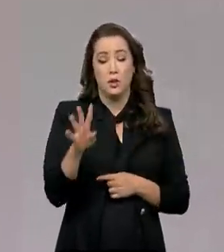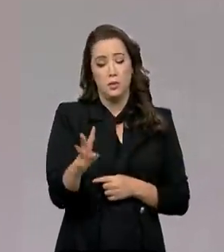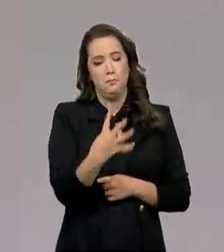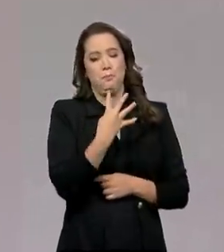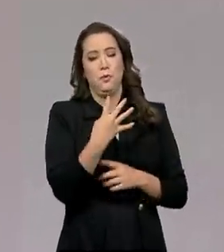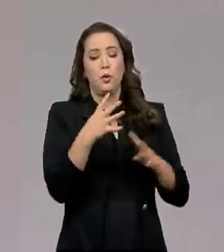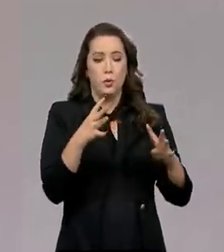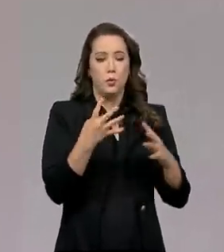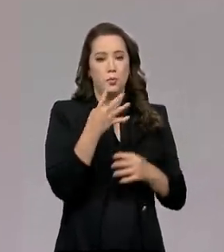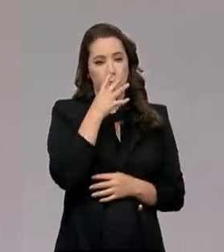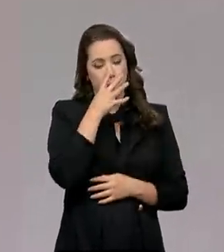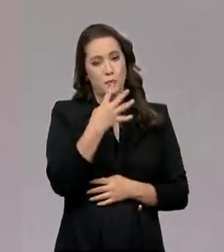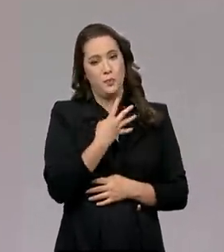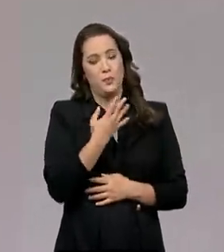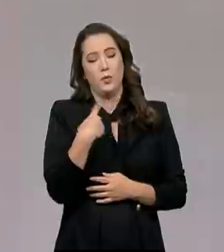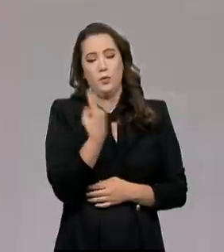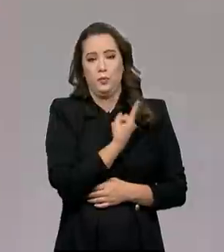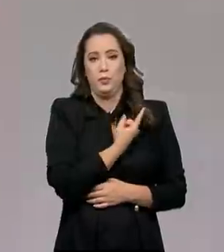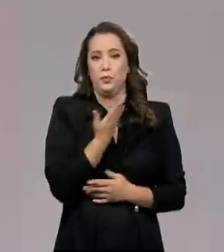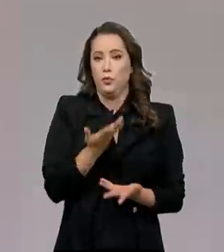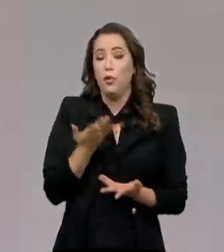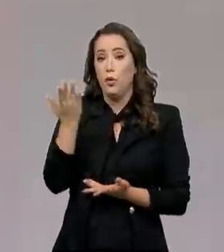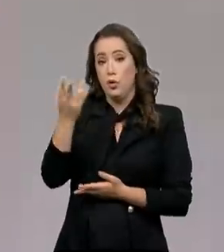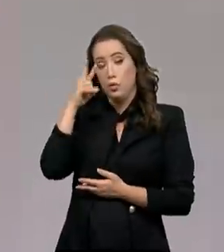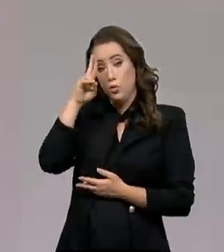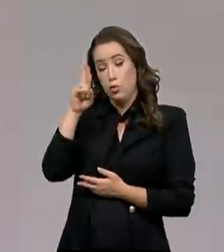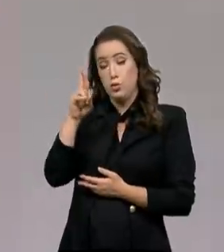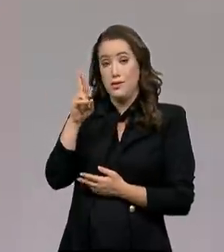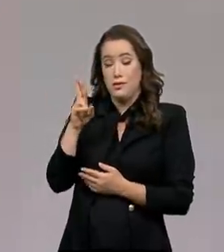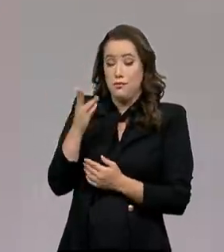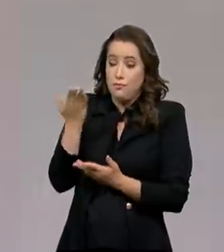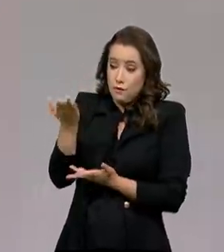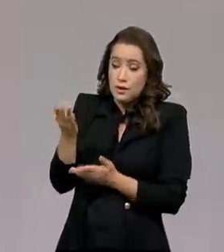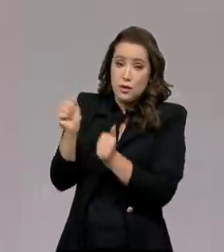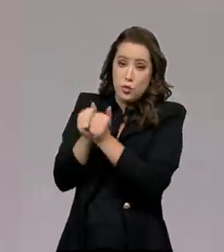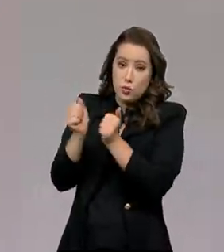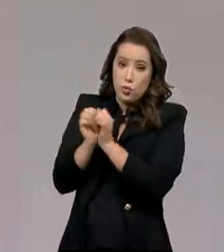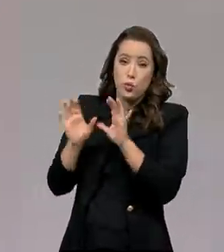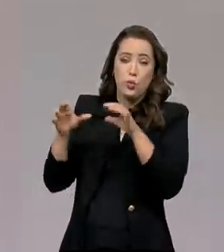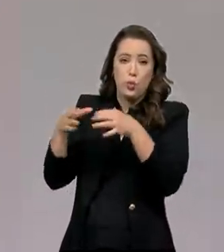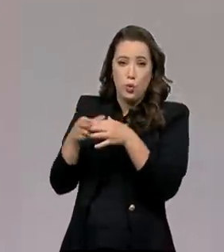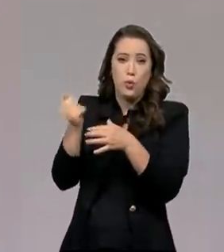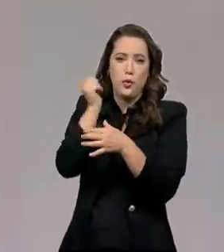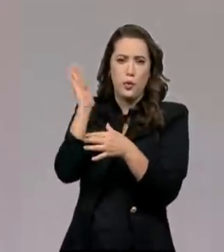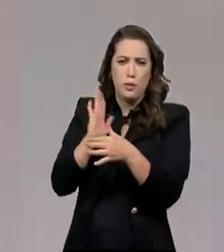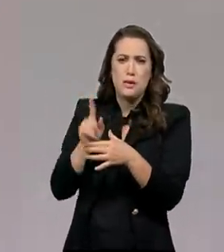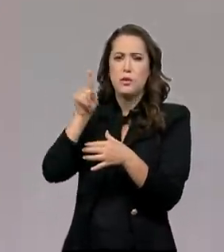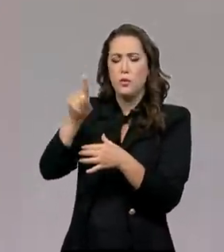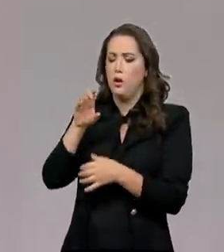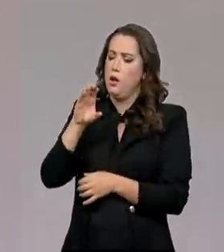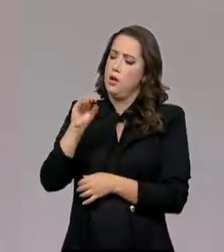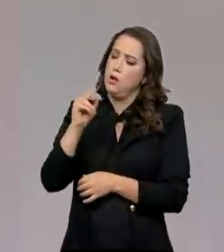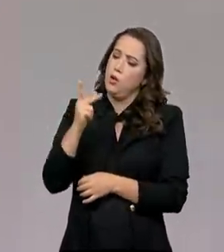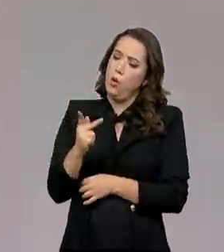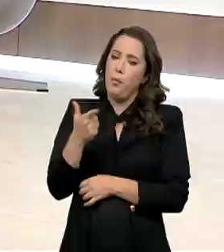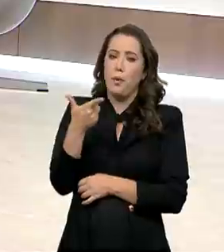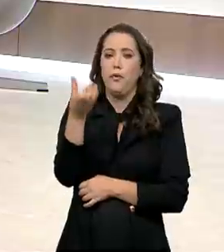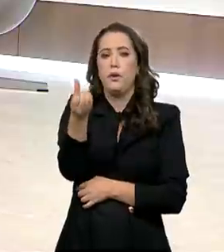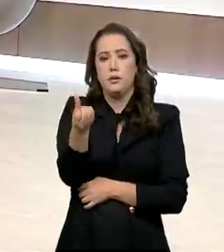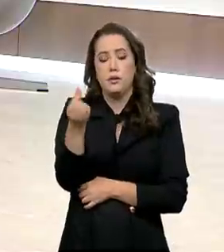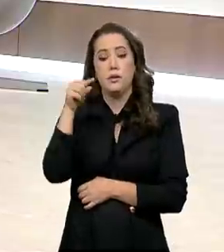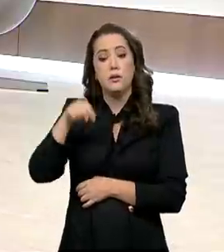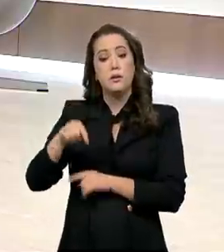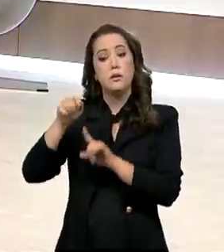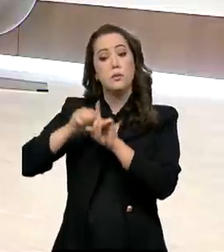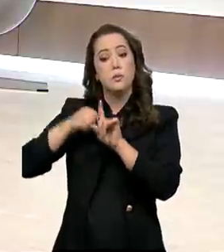esteve agora com a delegação brasileira na COP26 em Glasgow, na Escócia, nesse mês de novembro. E lá o senhor